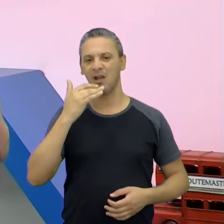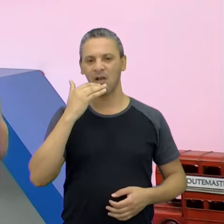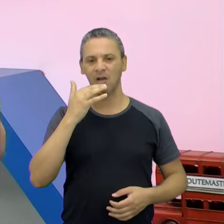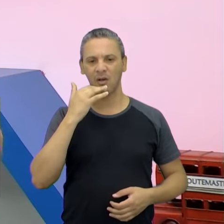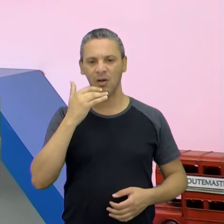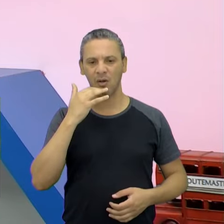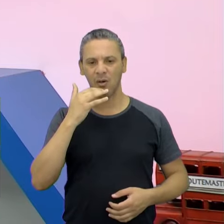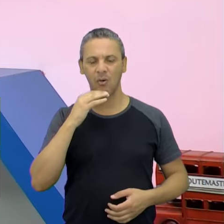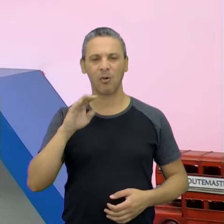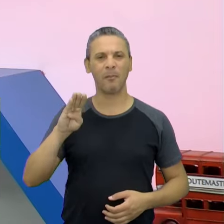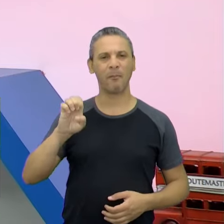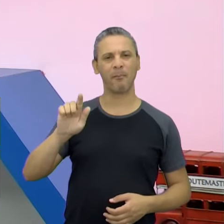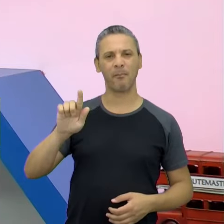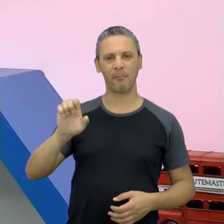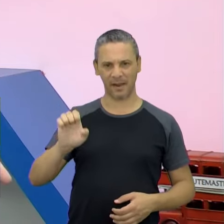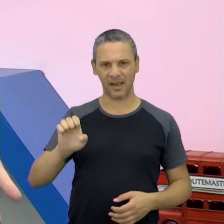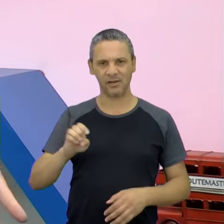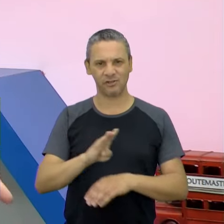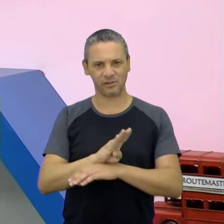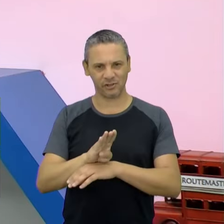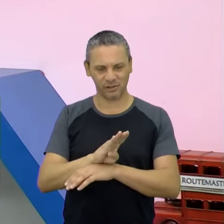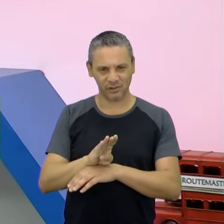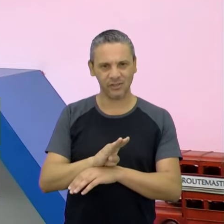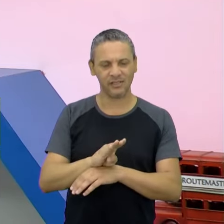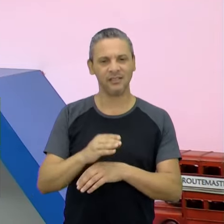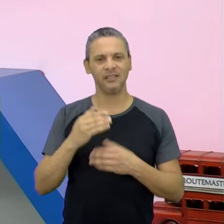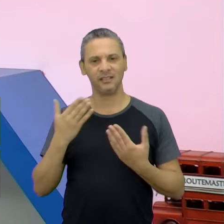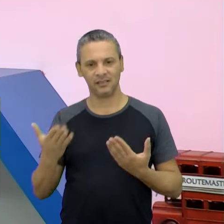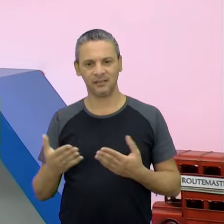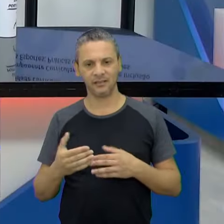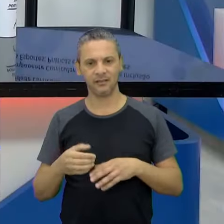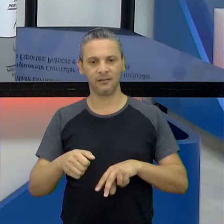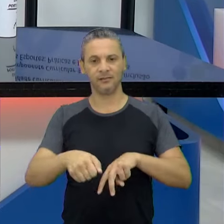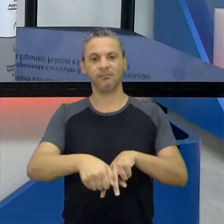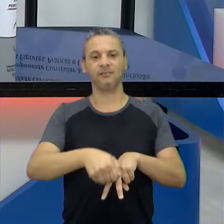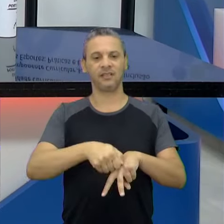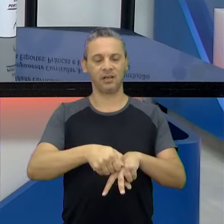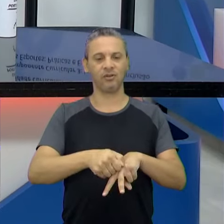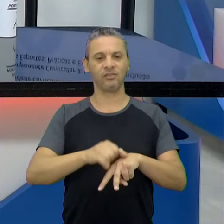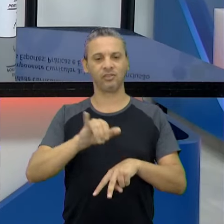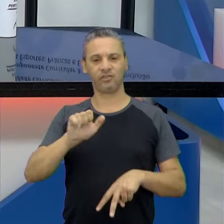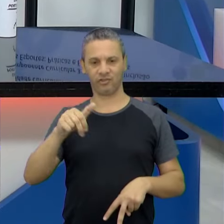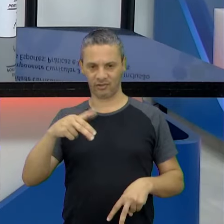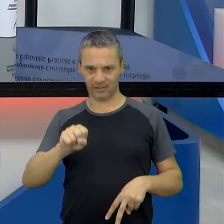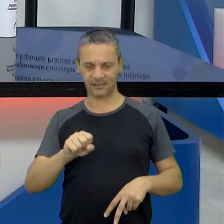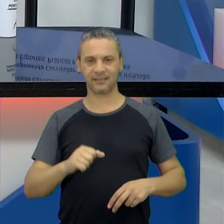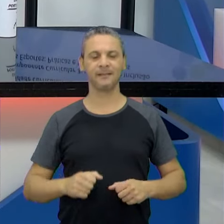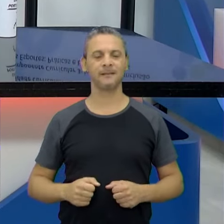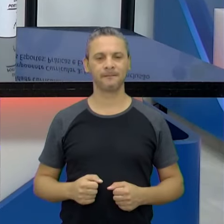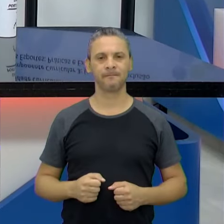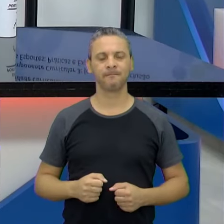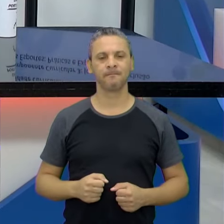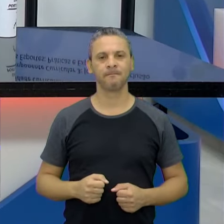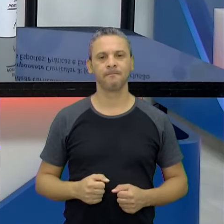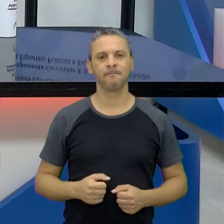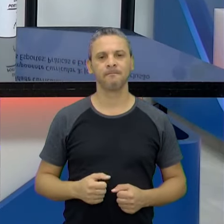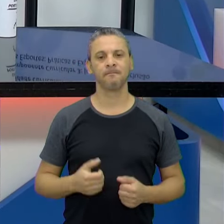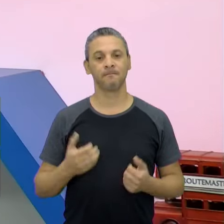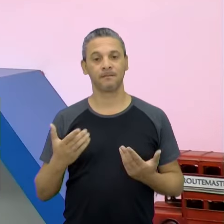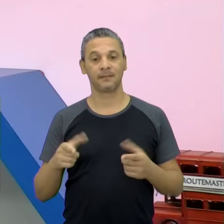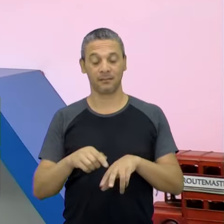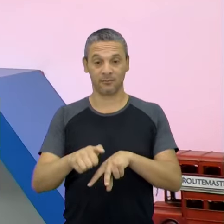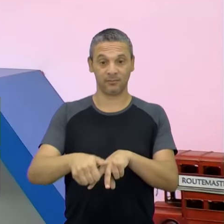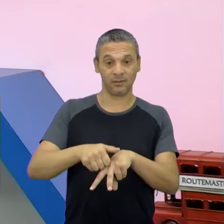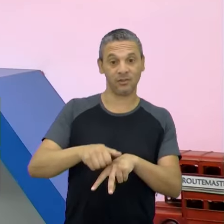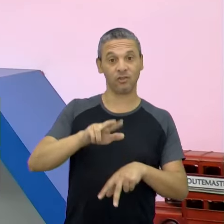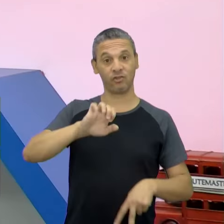ocre, é meio um bege mais forte, uma calçadinha... É marrom? É bege. É bege. É bege, bege. Isso. Marrom não, E aí